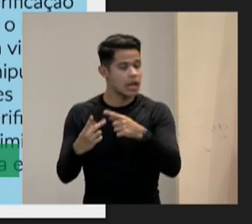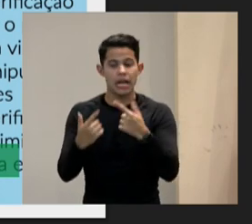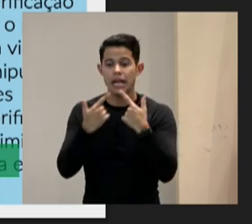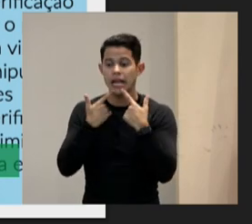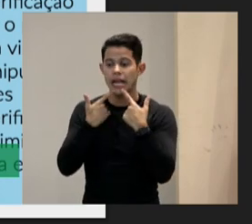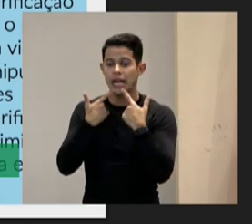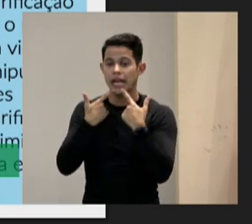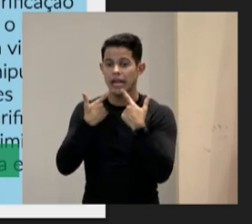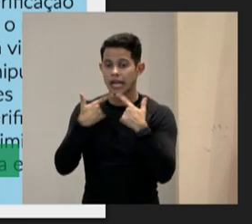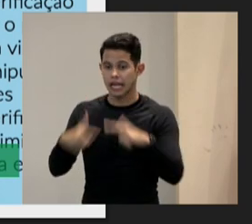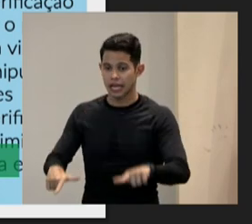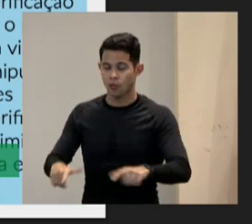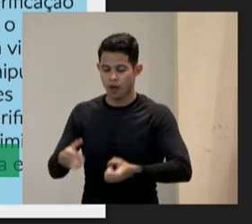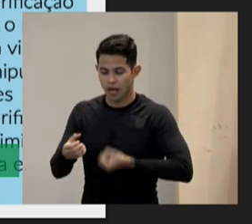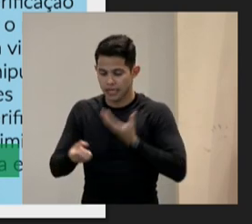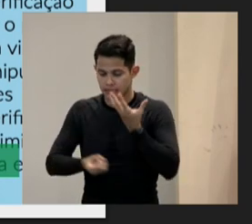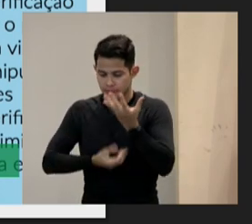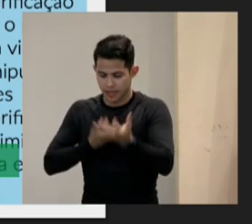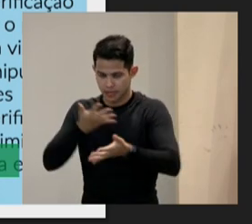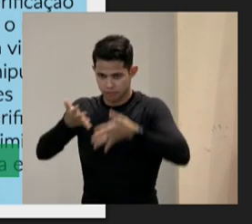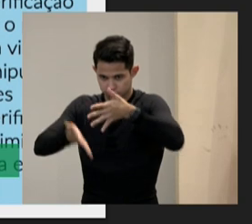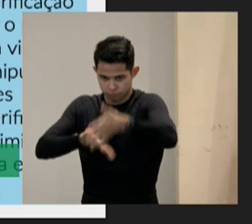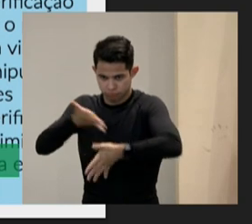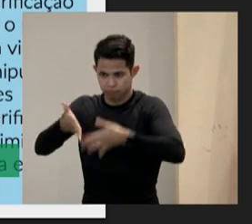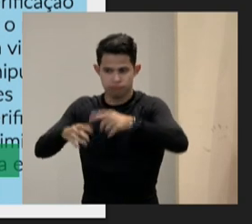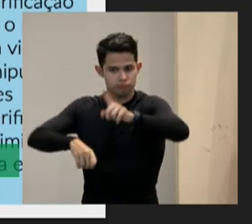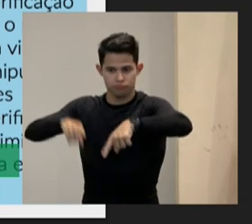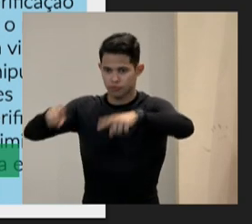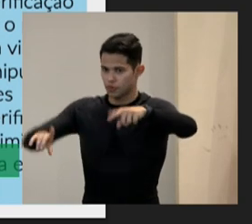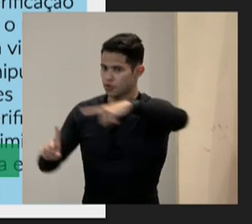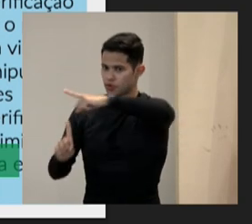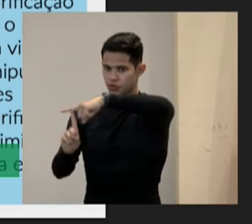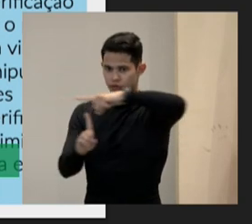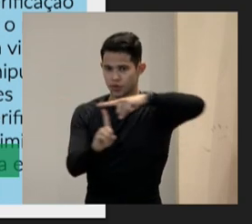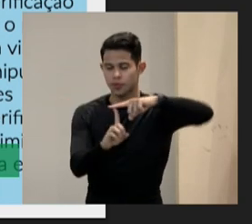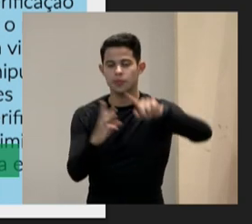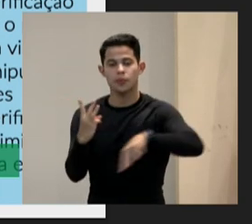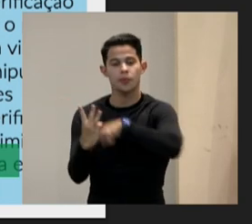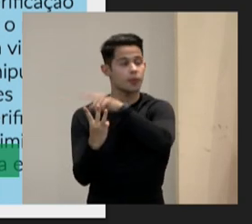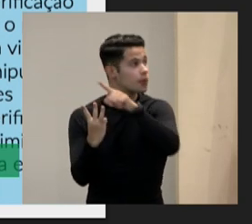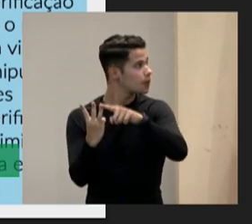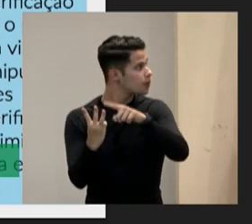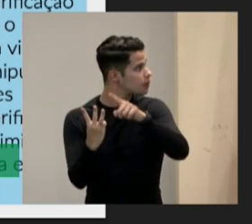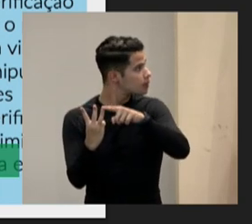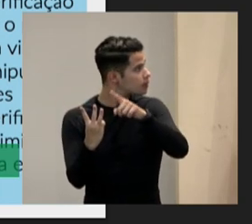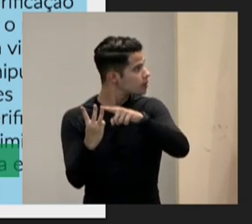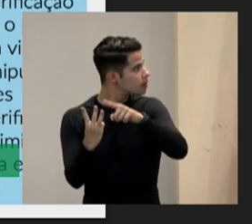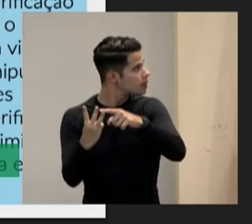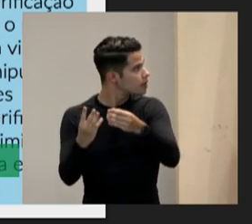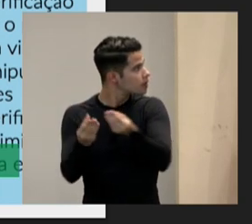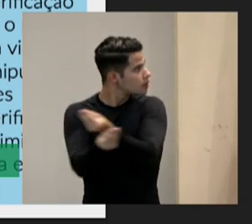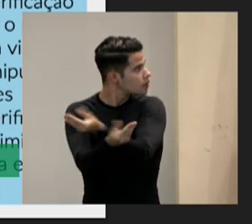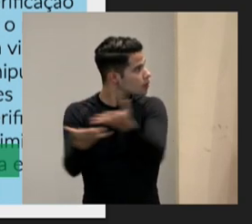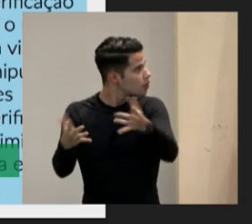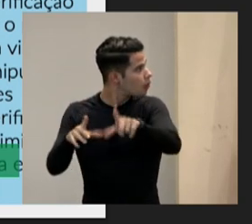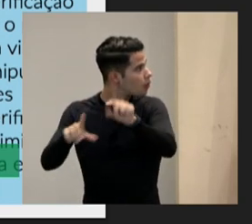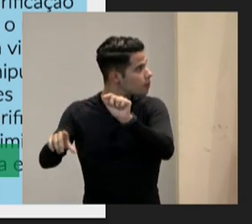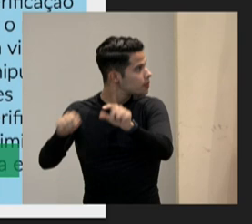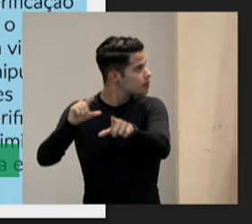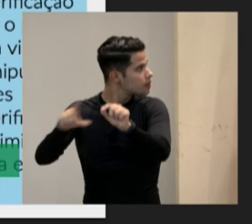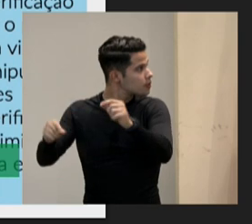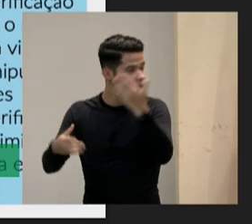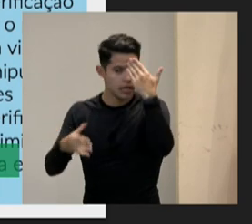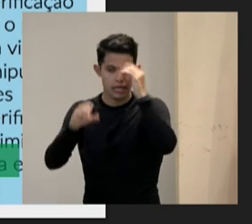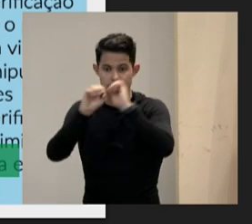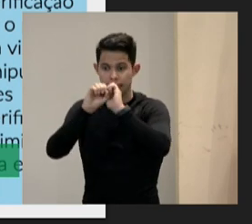expressão matemática e símbolos e três oferecer opções para compreender e entender e a partir de aí diferentes